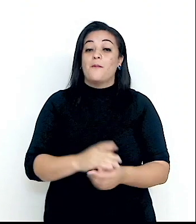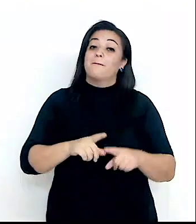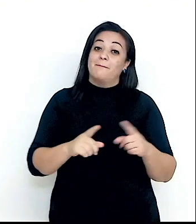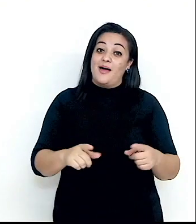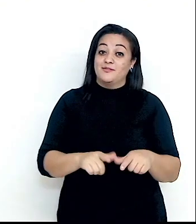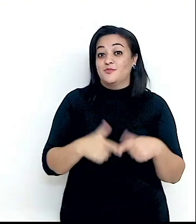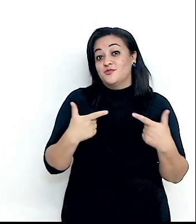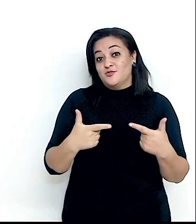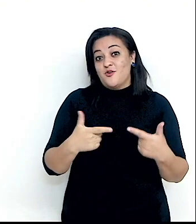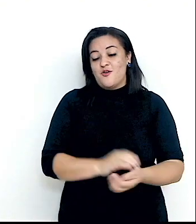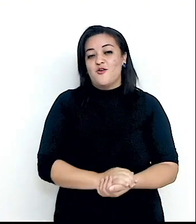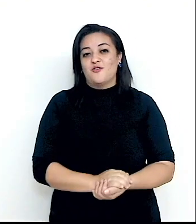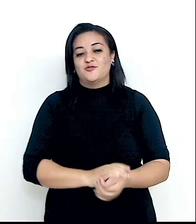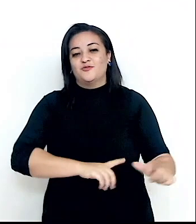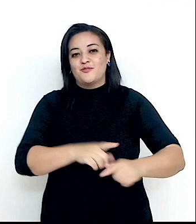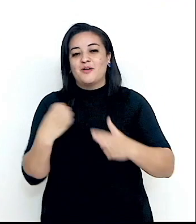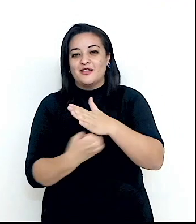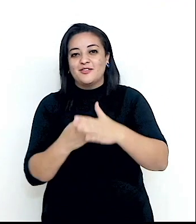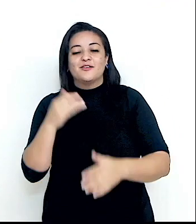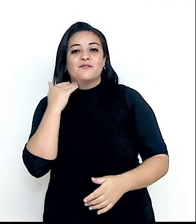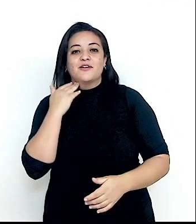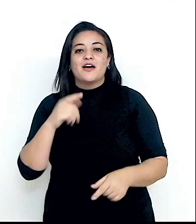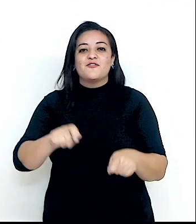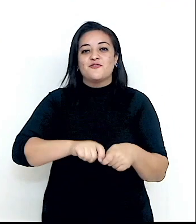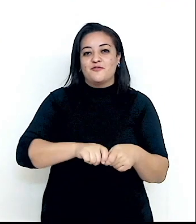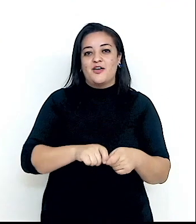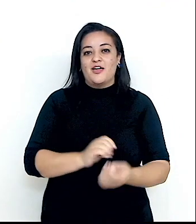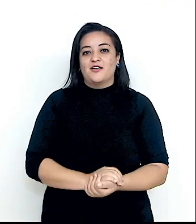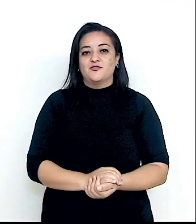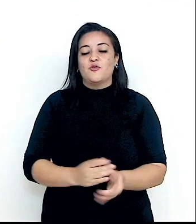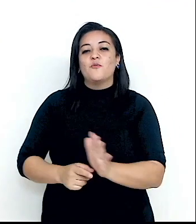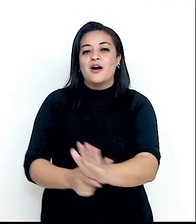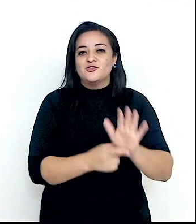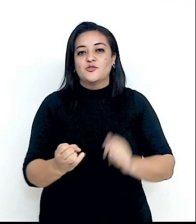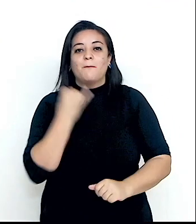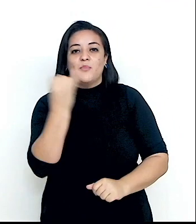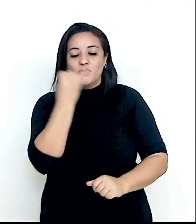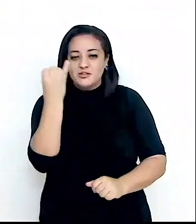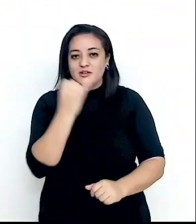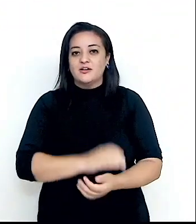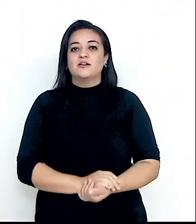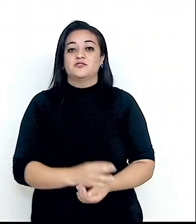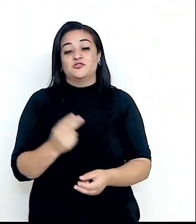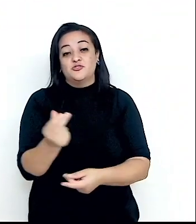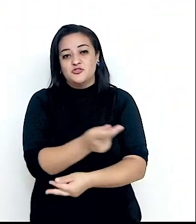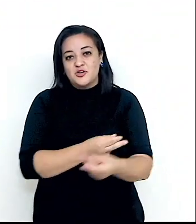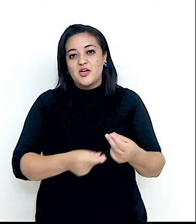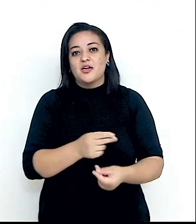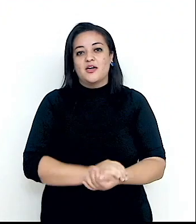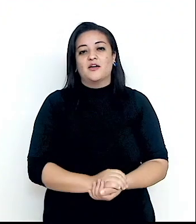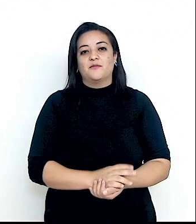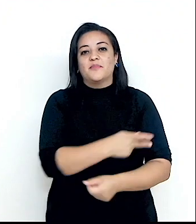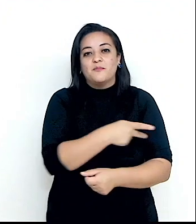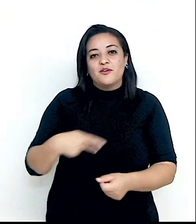banqueiro, Rockefeller, fez uma doação importante de dinheiro à prefeitura